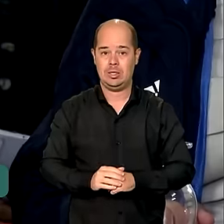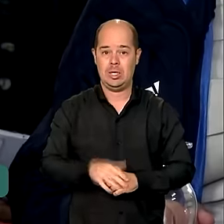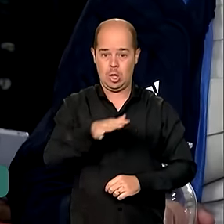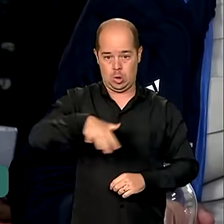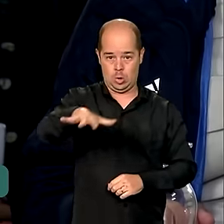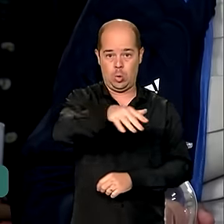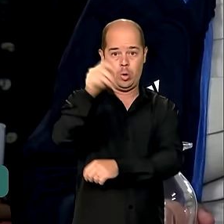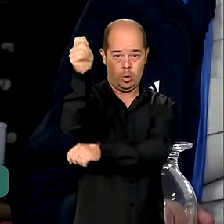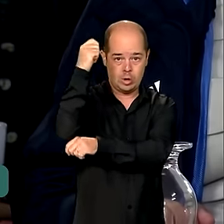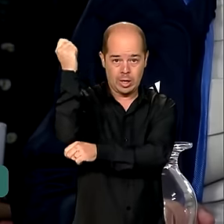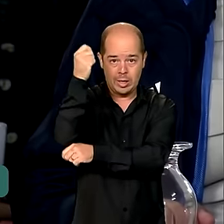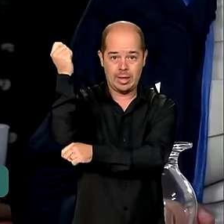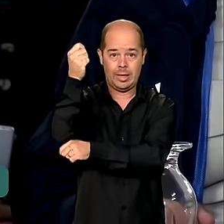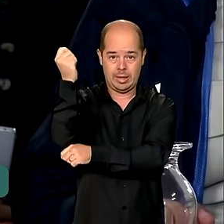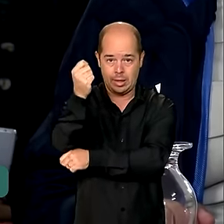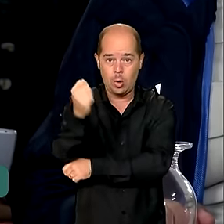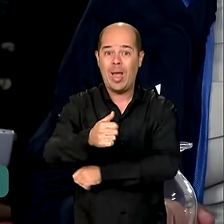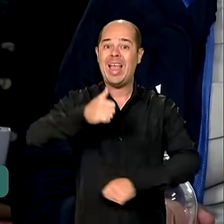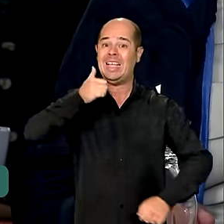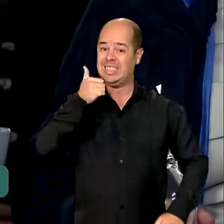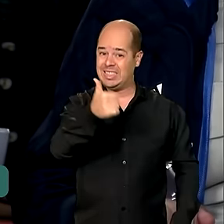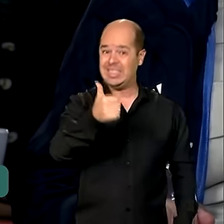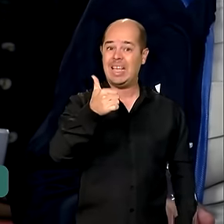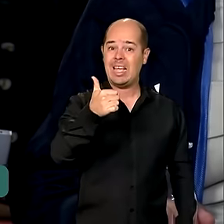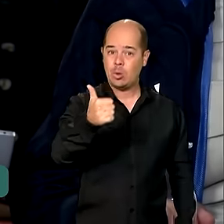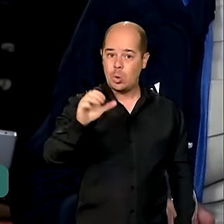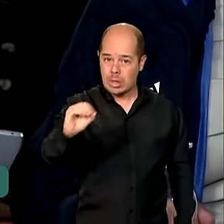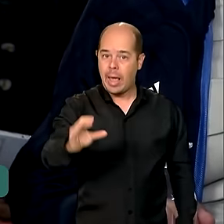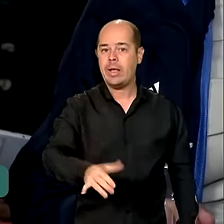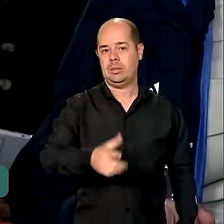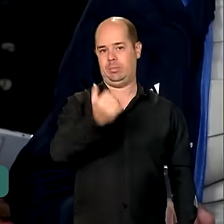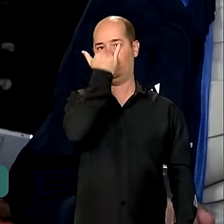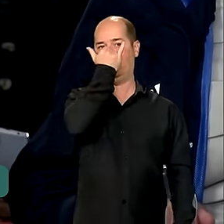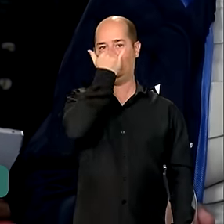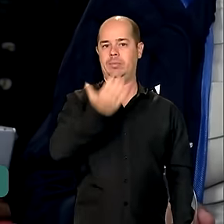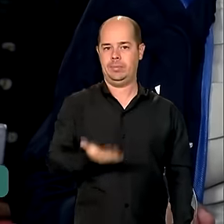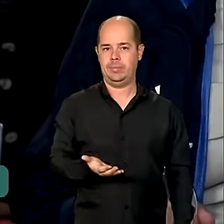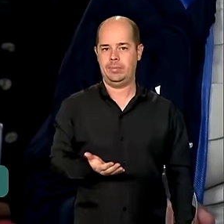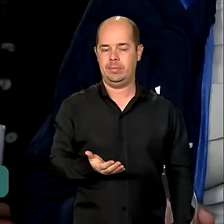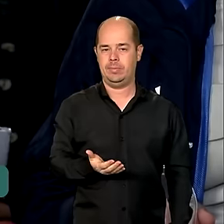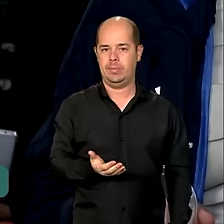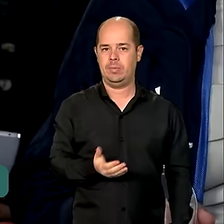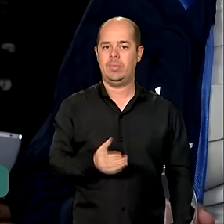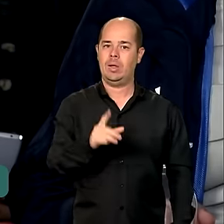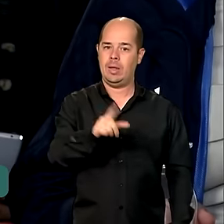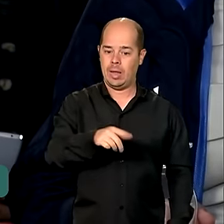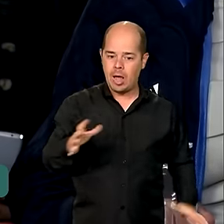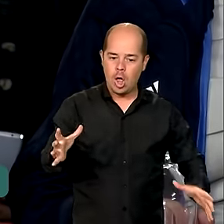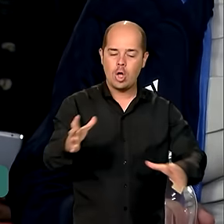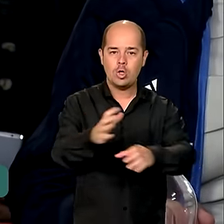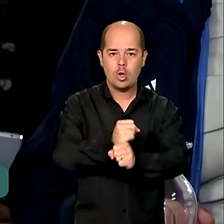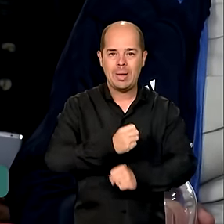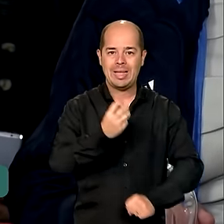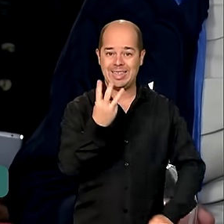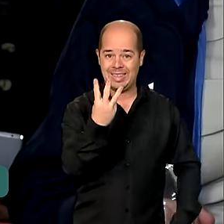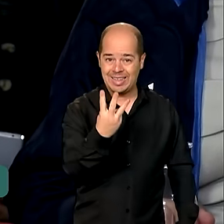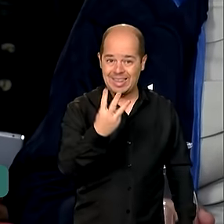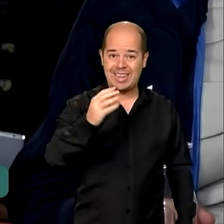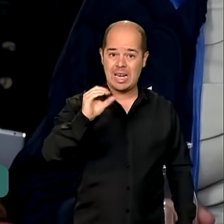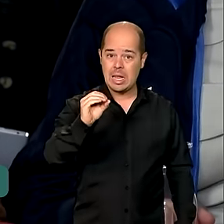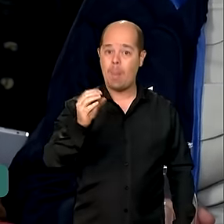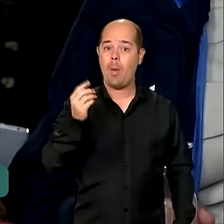diretamente atingidas, o que totaliza 30 mil pessoas indígenas